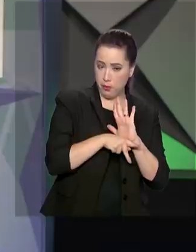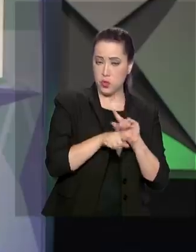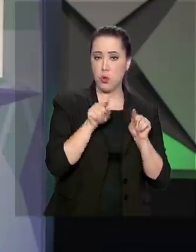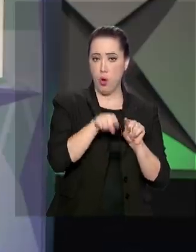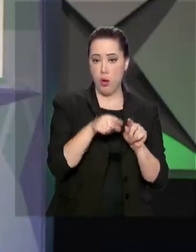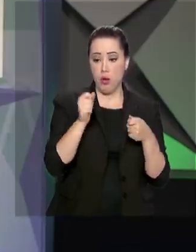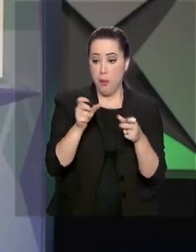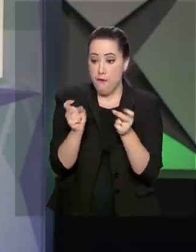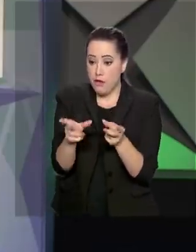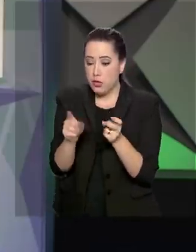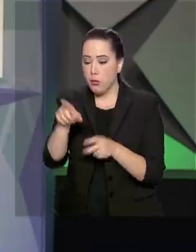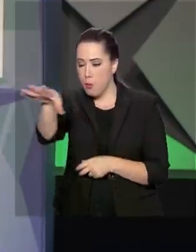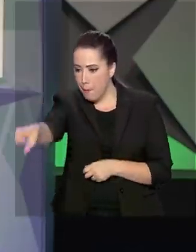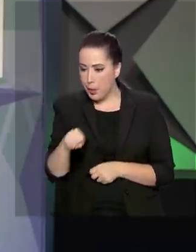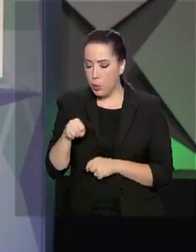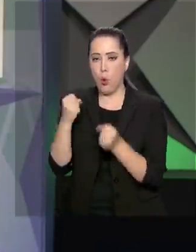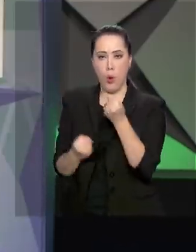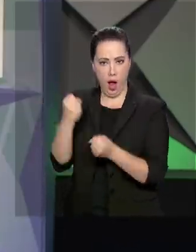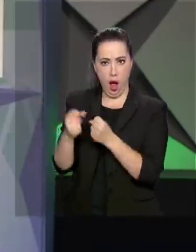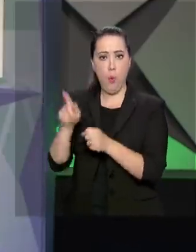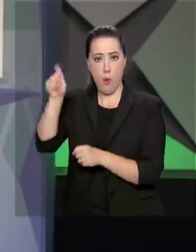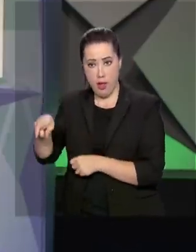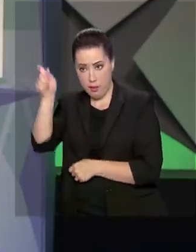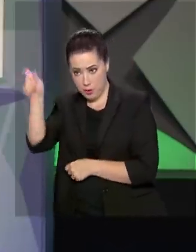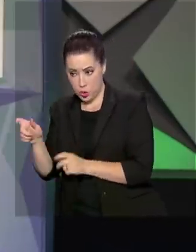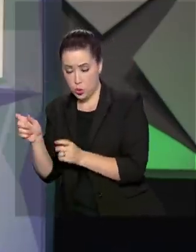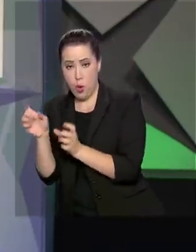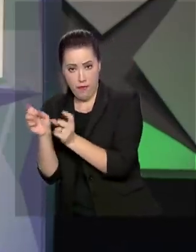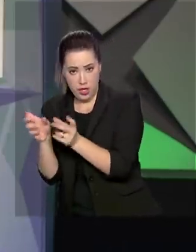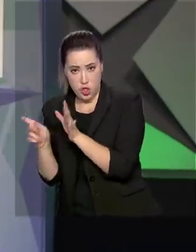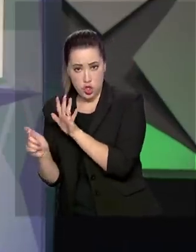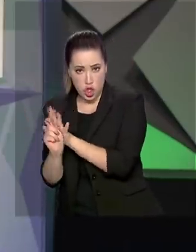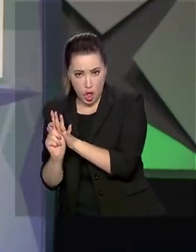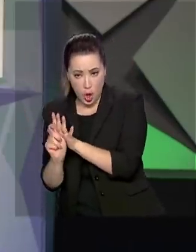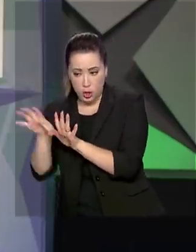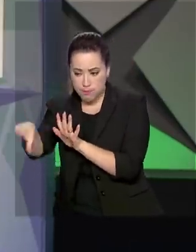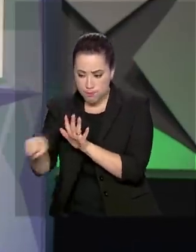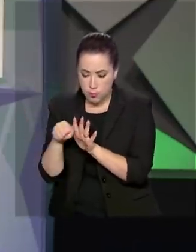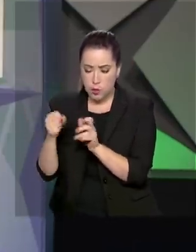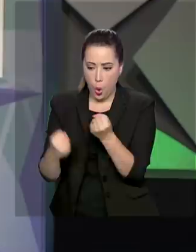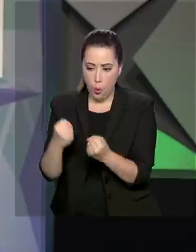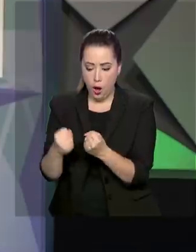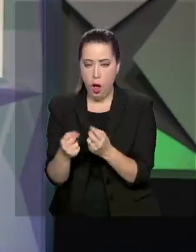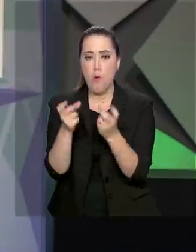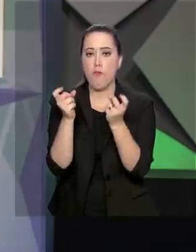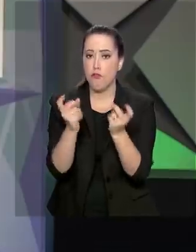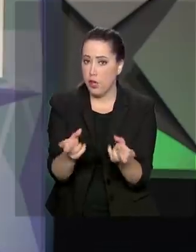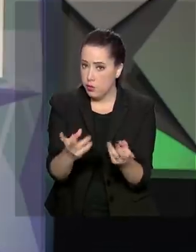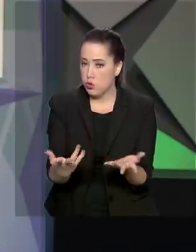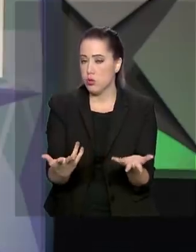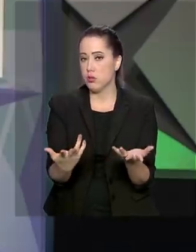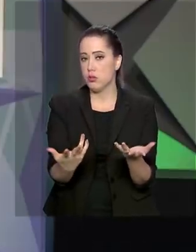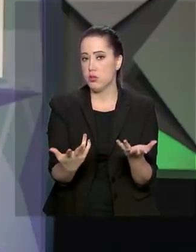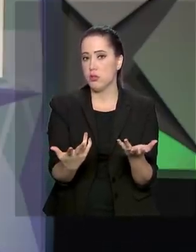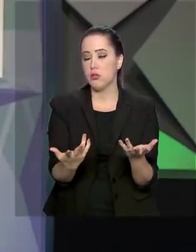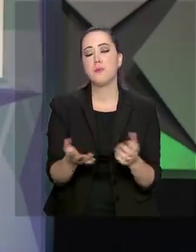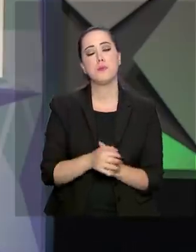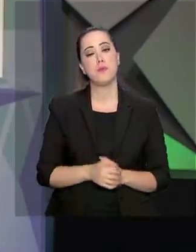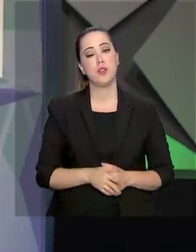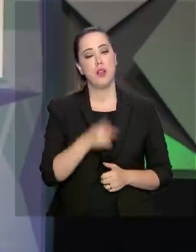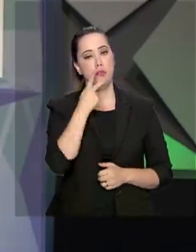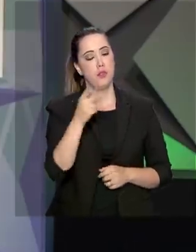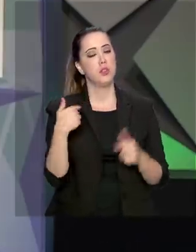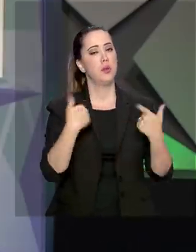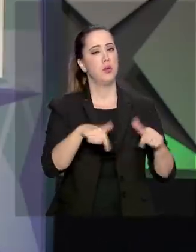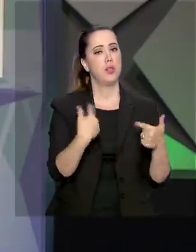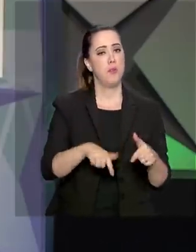essa venda e permite que nós utilizemos o dinheiro do tráfico de drogas de imediato. Ele destacou a maior atuação